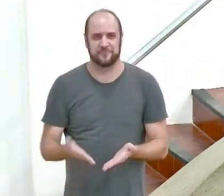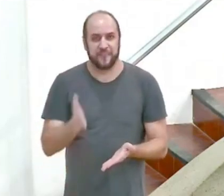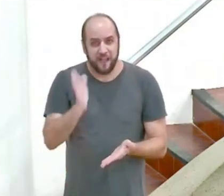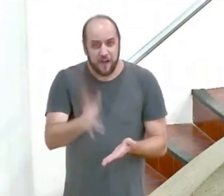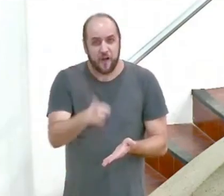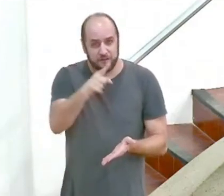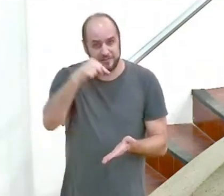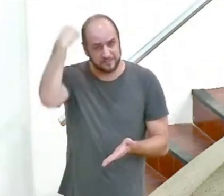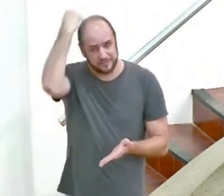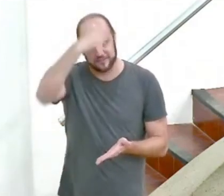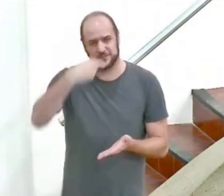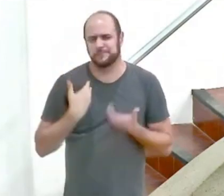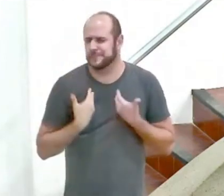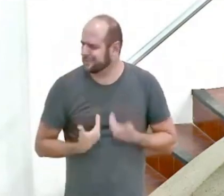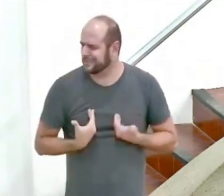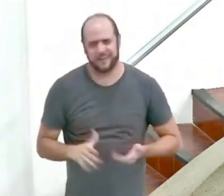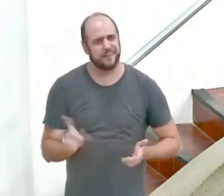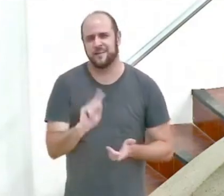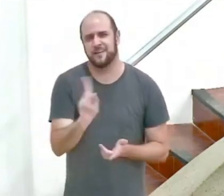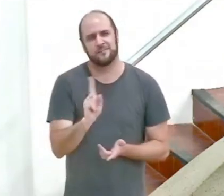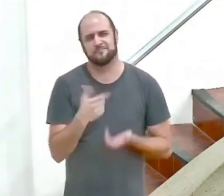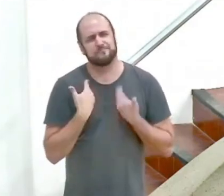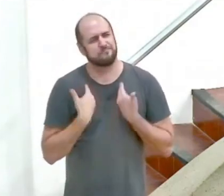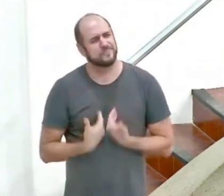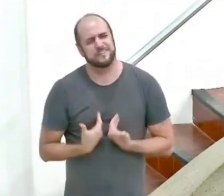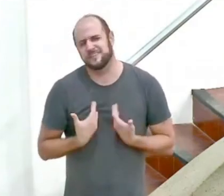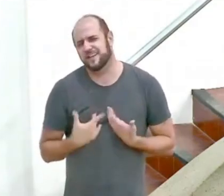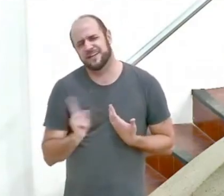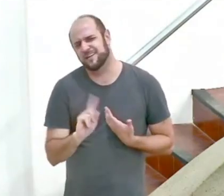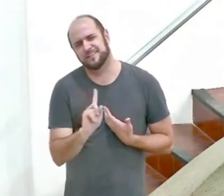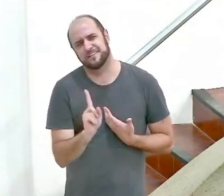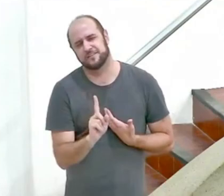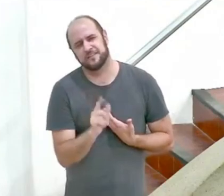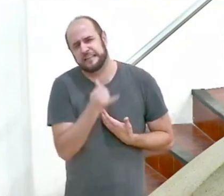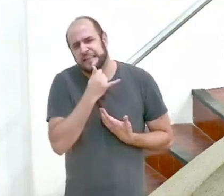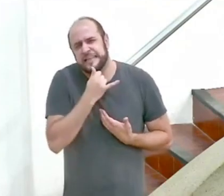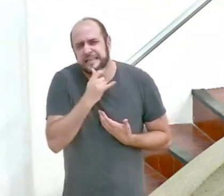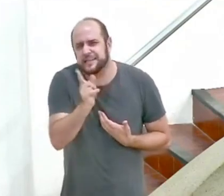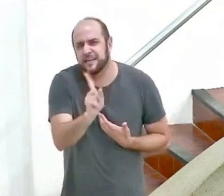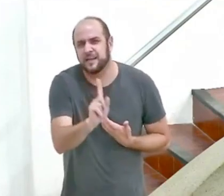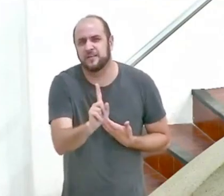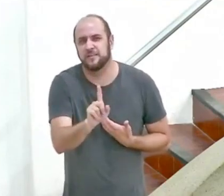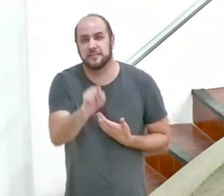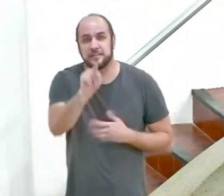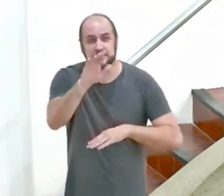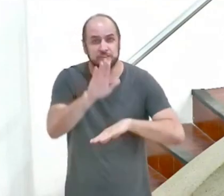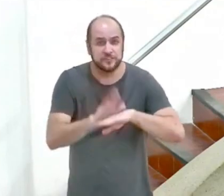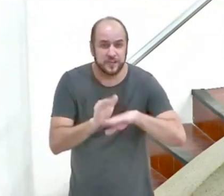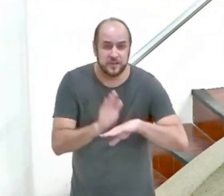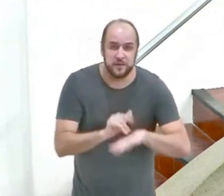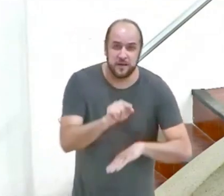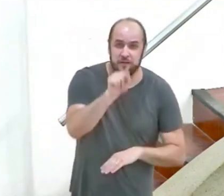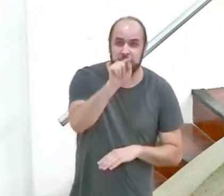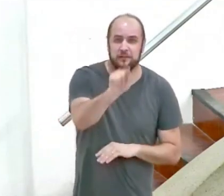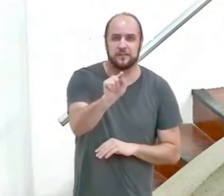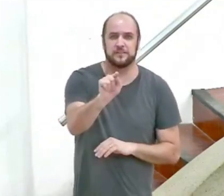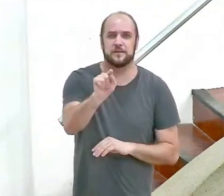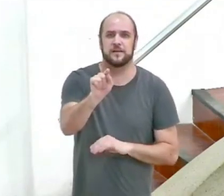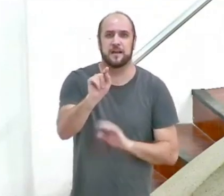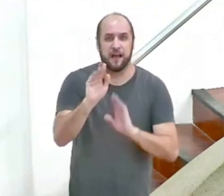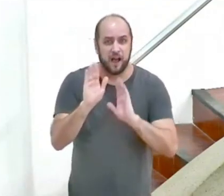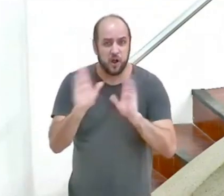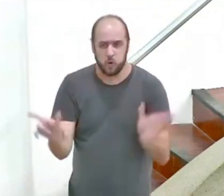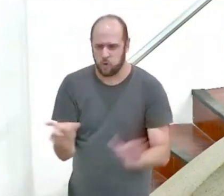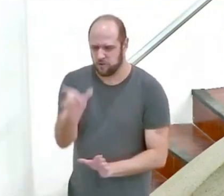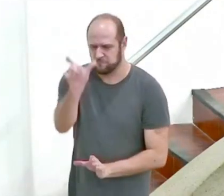não desanime não desanime Deus chamou você para uma condição